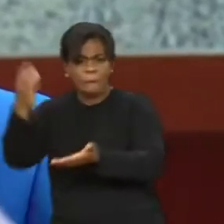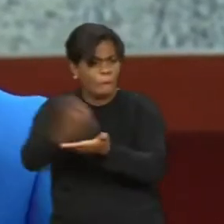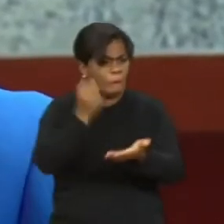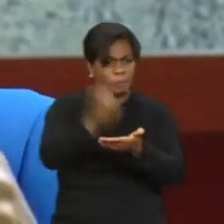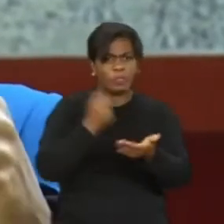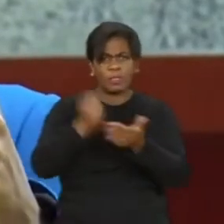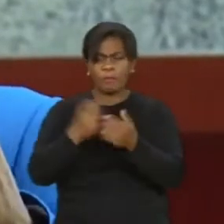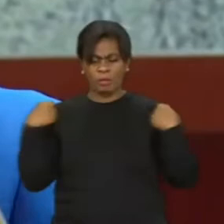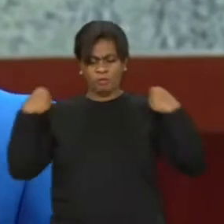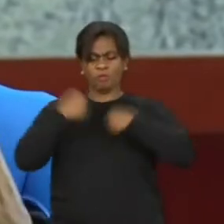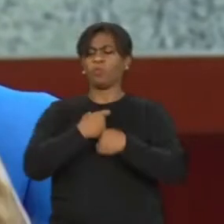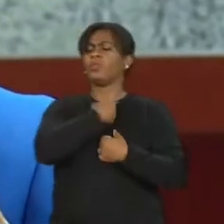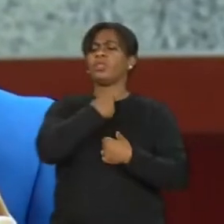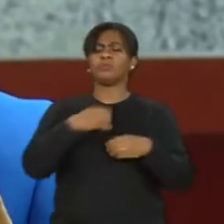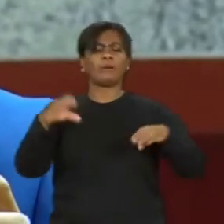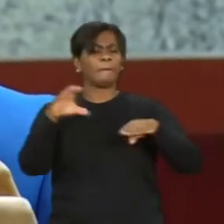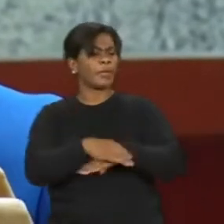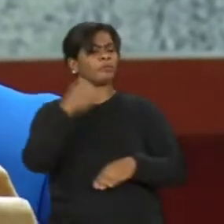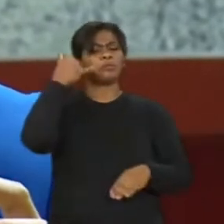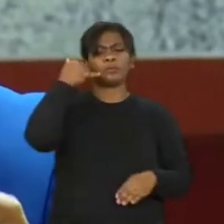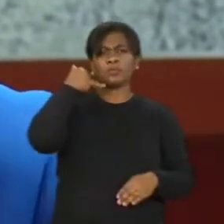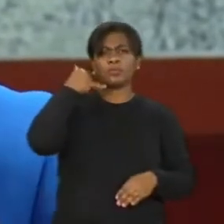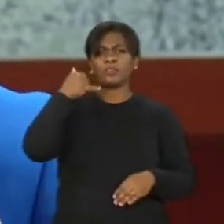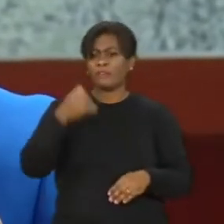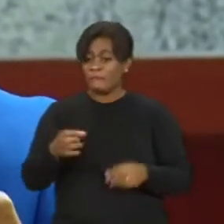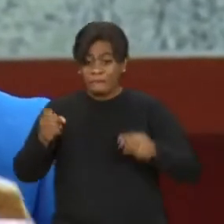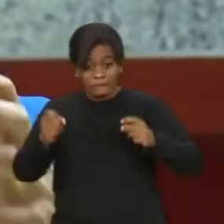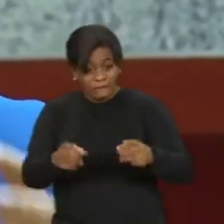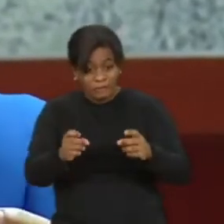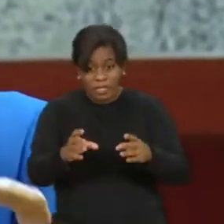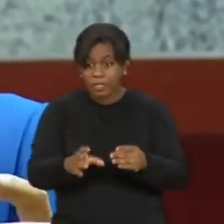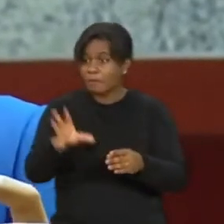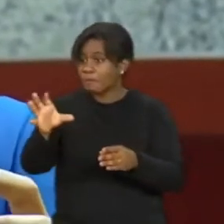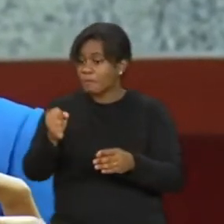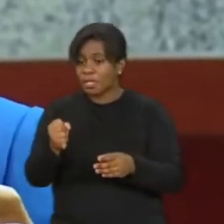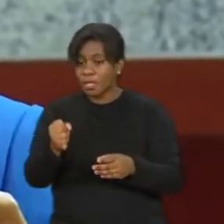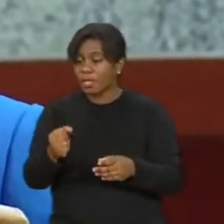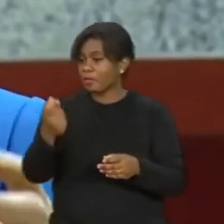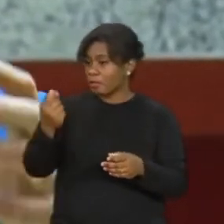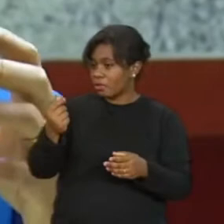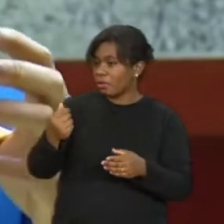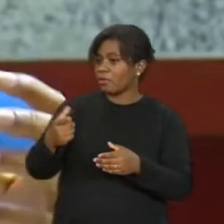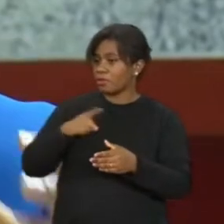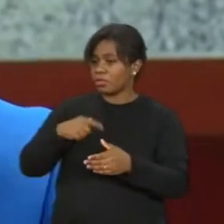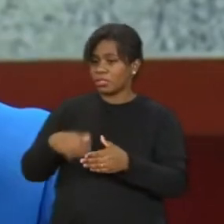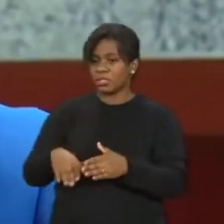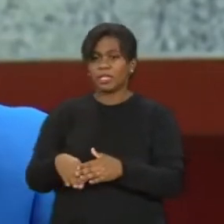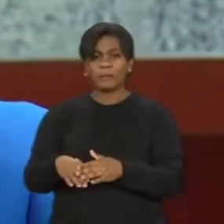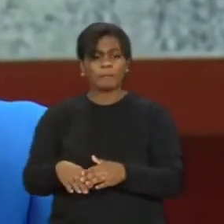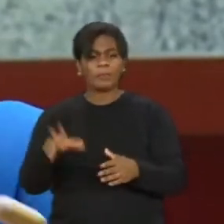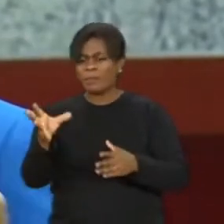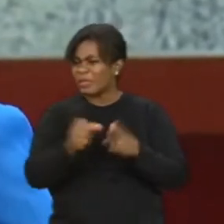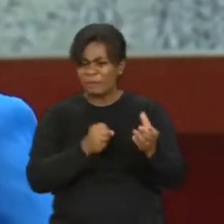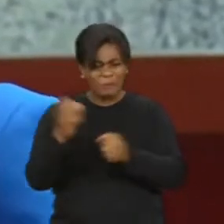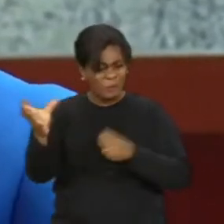Peguei terno meu, peguei sapato, celular, vendi aquilo, peguei minha ajuda de custo, peguei a alimentação da família